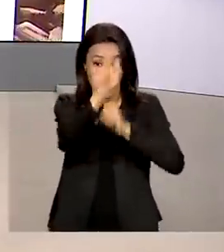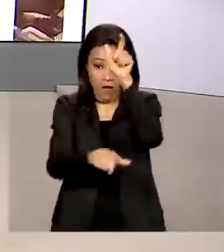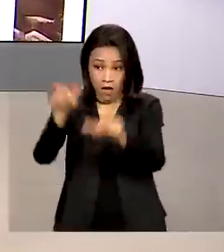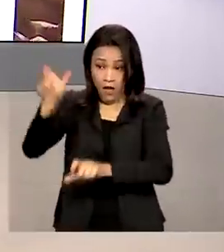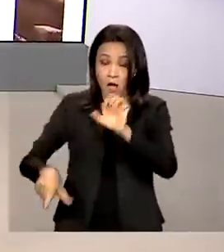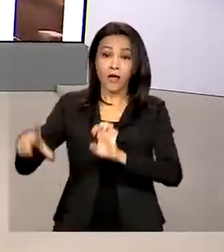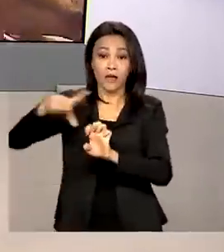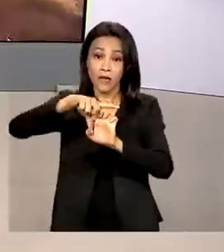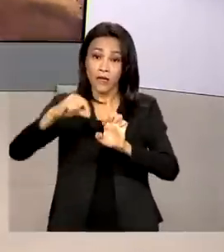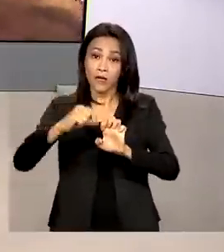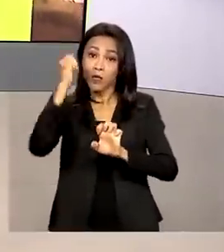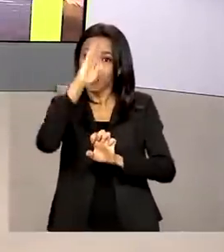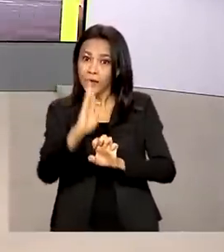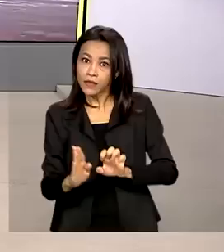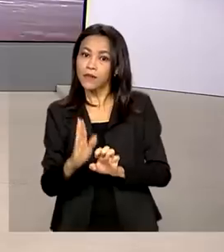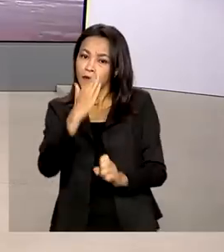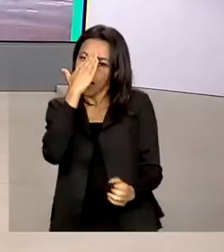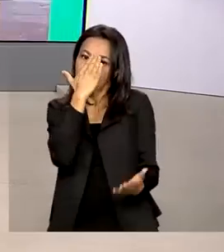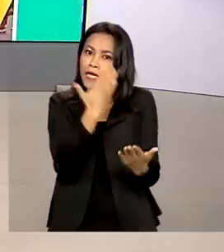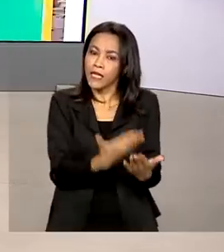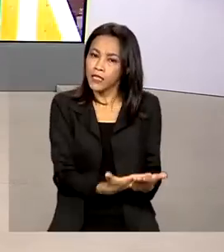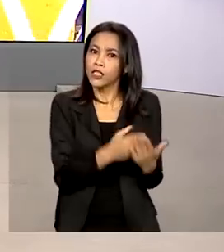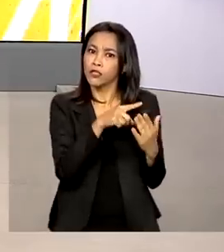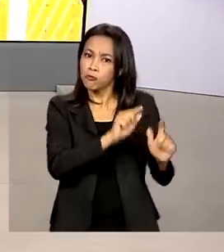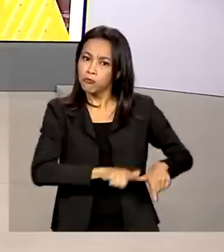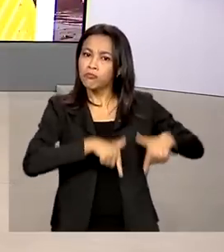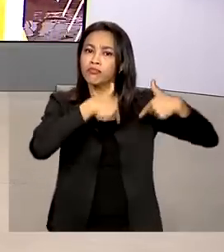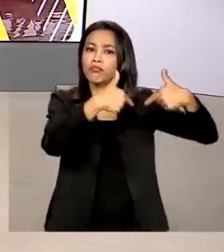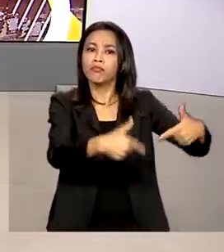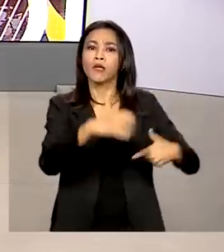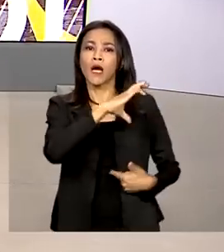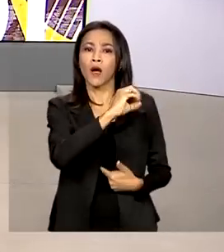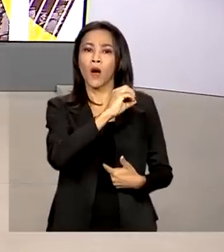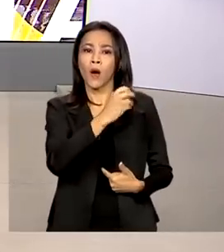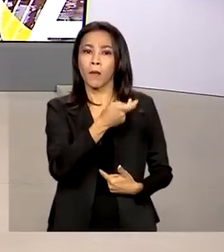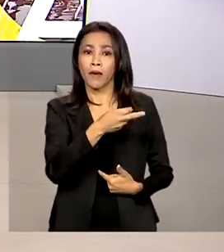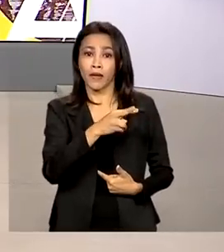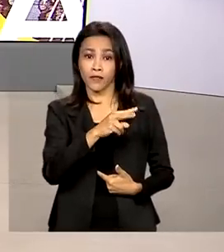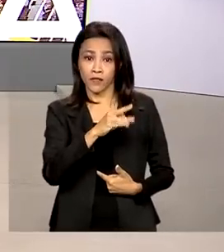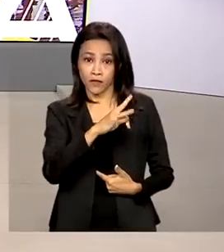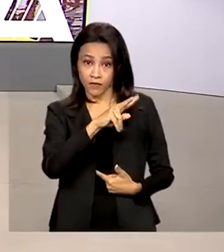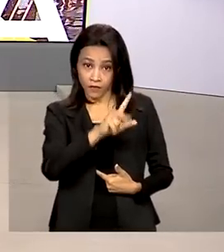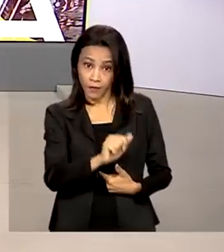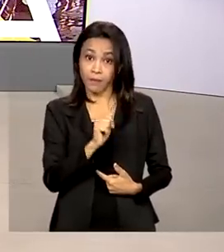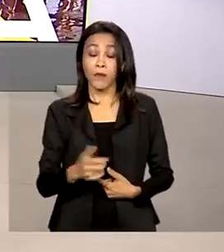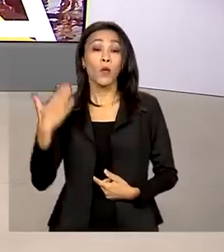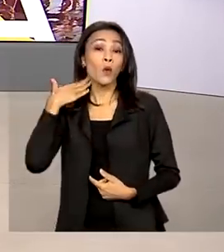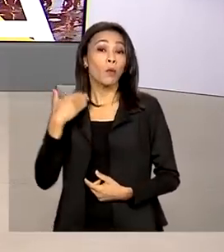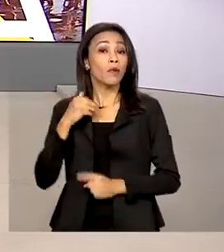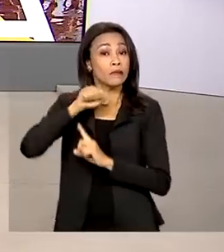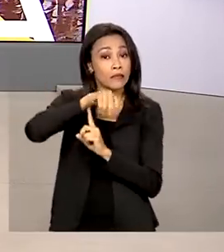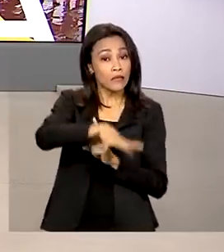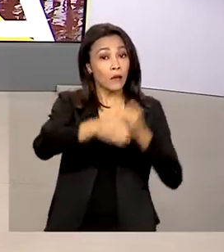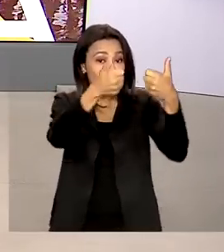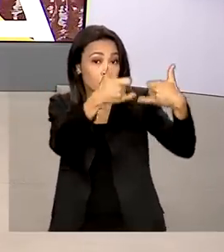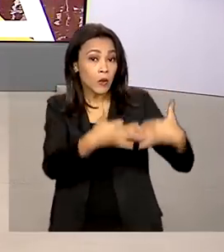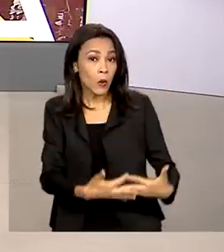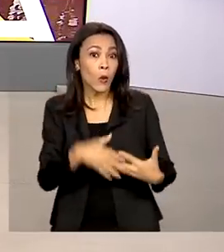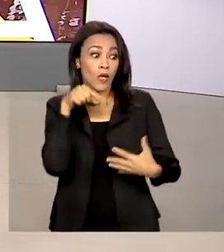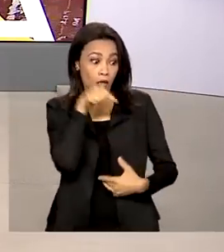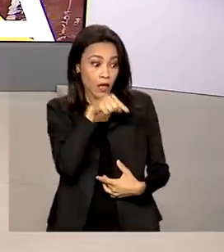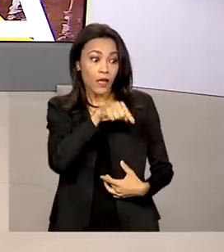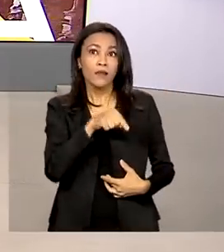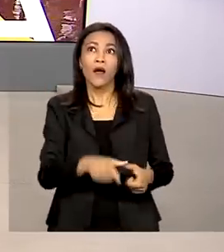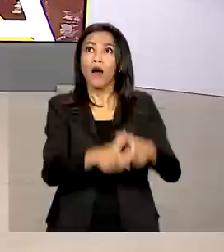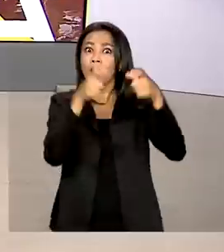apostam na força das cooperativas. De acordo com o levantamento do Banco Central, o setor cresceu em todas as regiões do Brasil